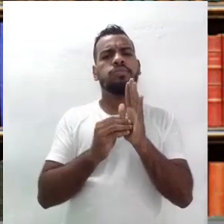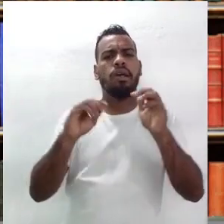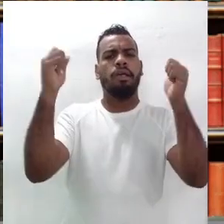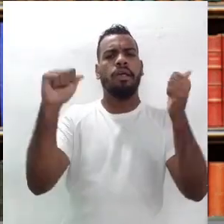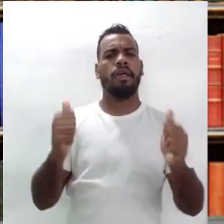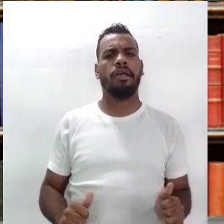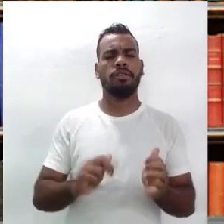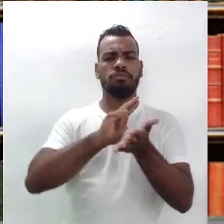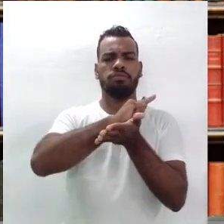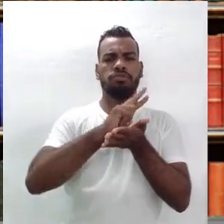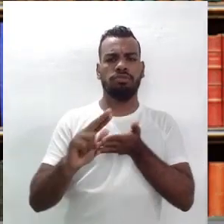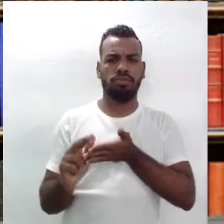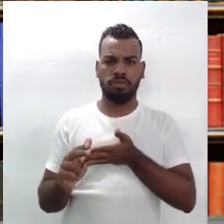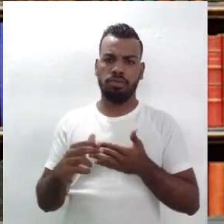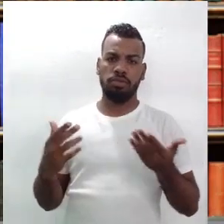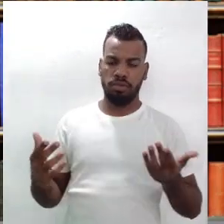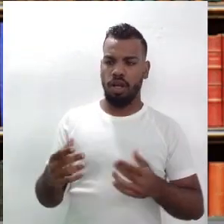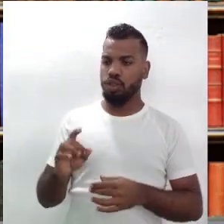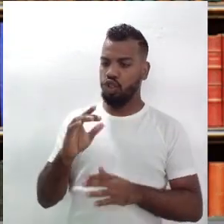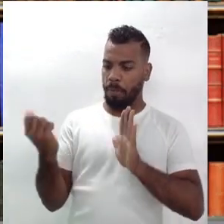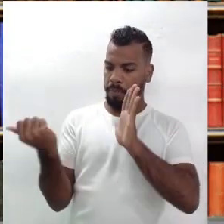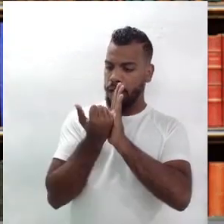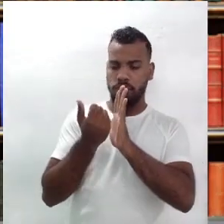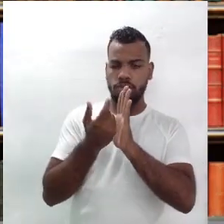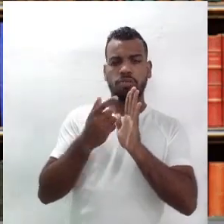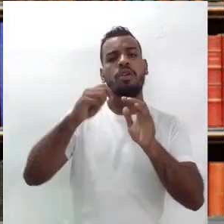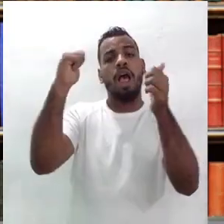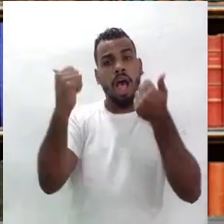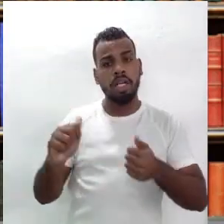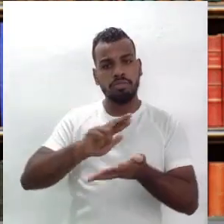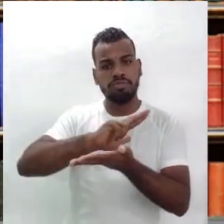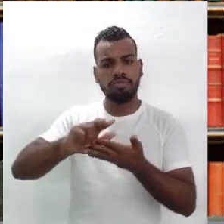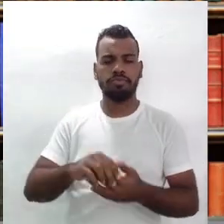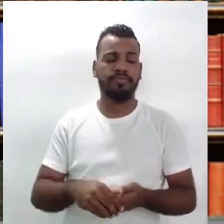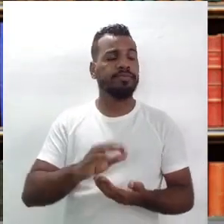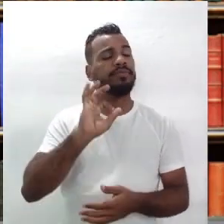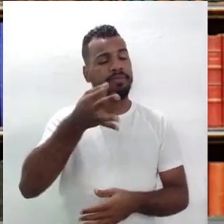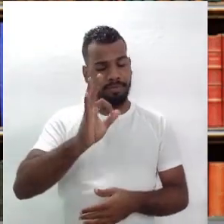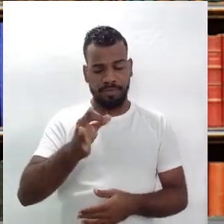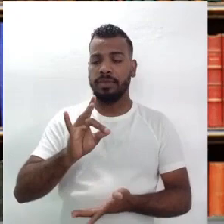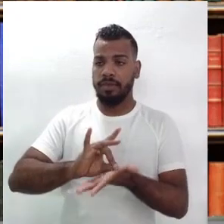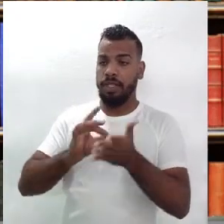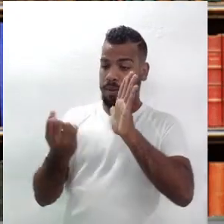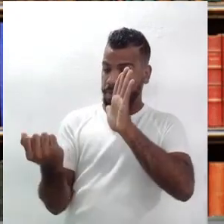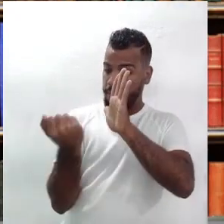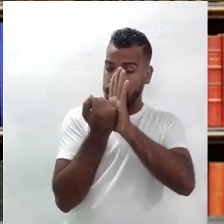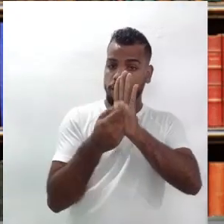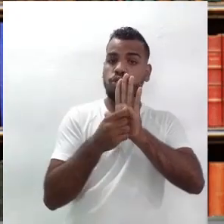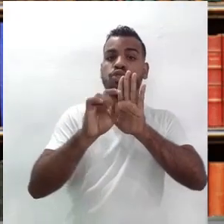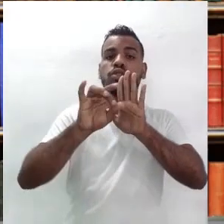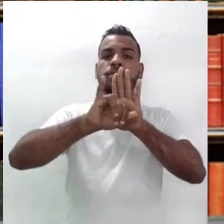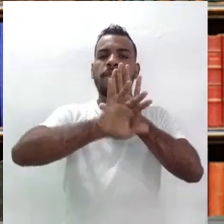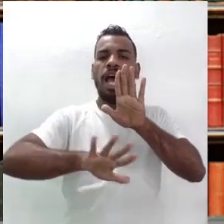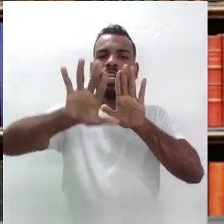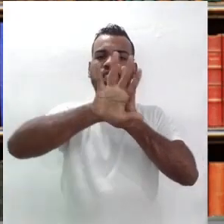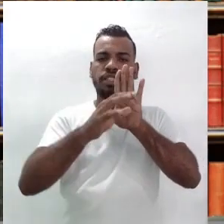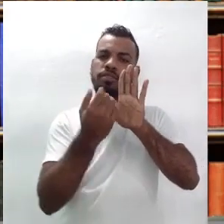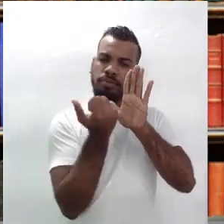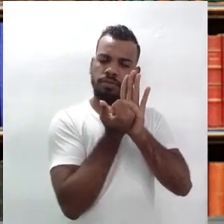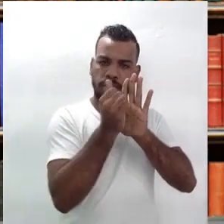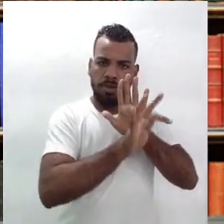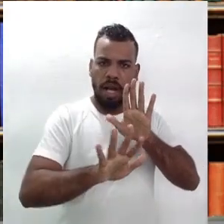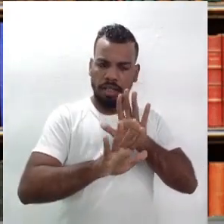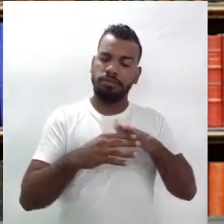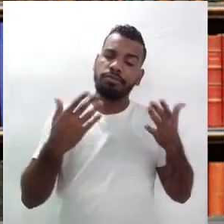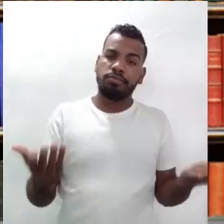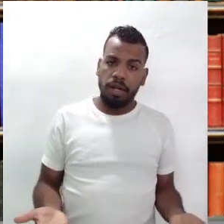artes, não é só na questão dos brasões. Isso. Na verdade, o brasão é um elemento simbólico, é um emblema. Então, ele, nada